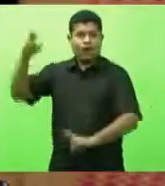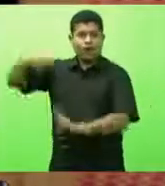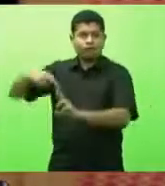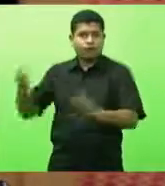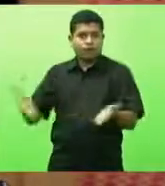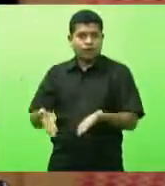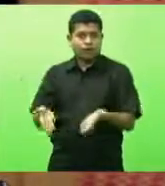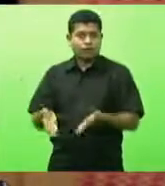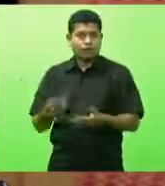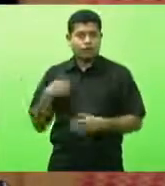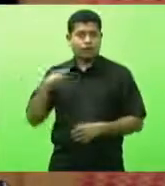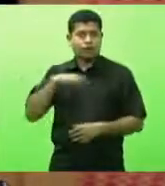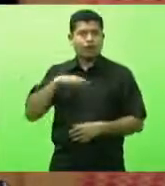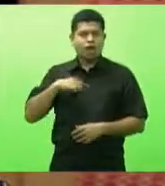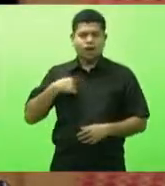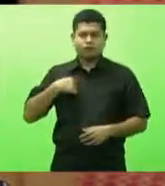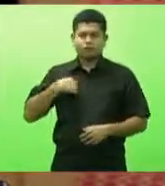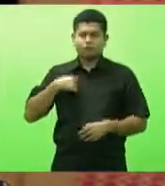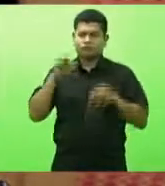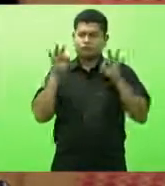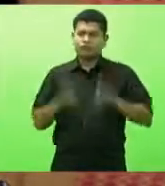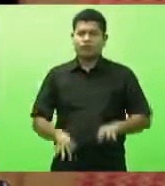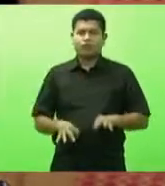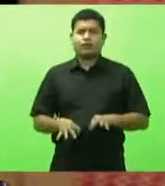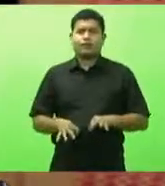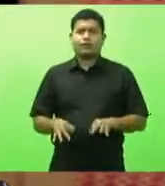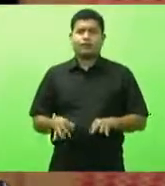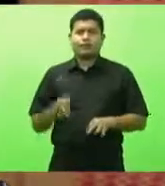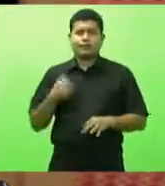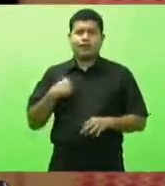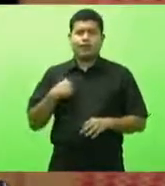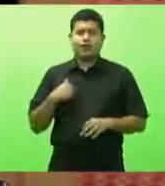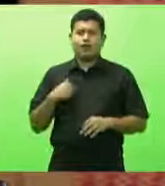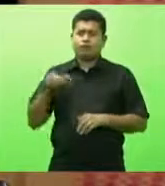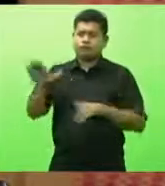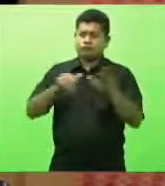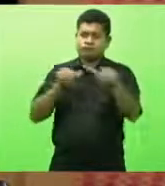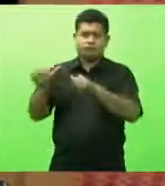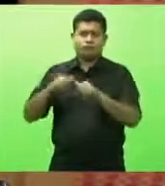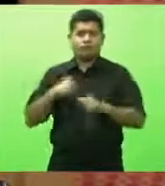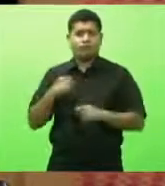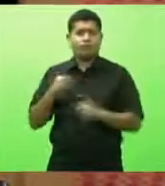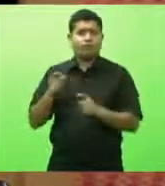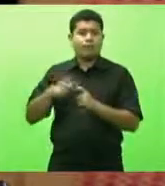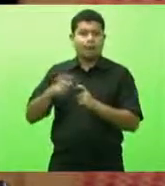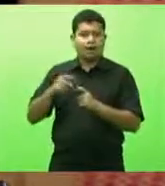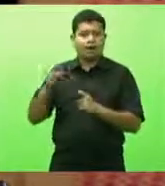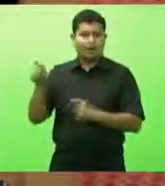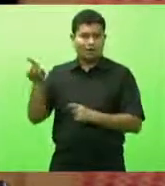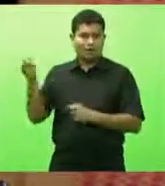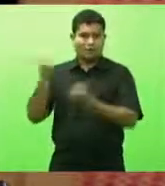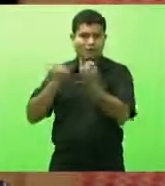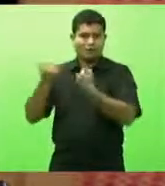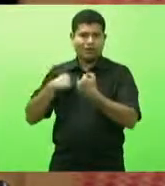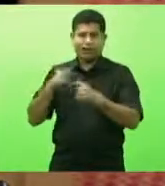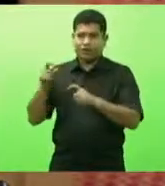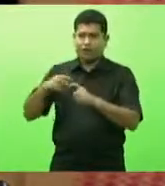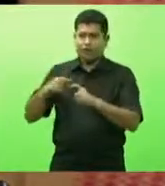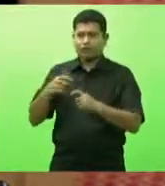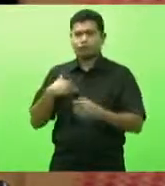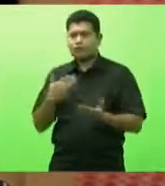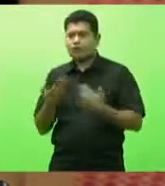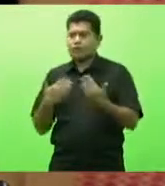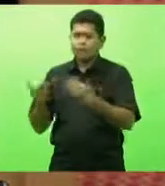inclusive disse, eu vou reunir os médicos, vou falar que eu vim aqui para ajudar, para ver o que podemos